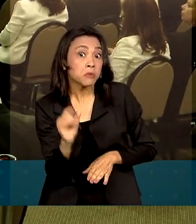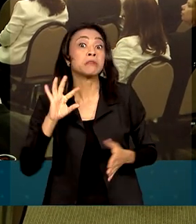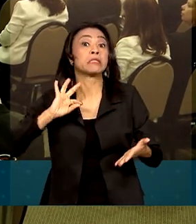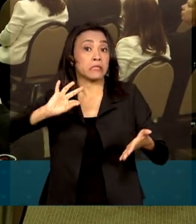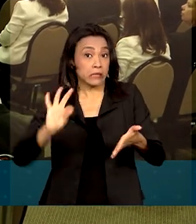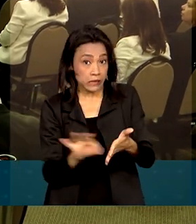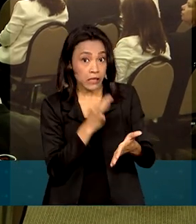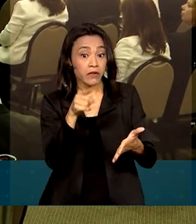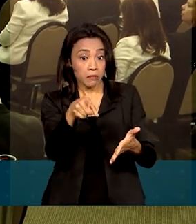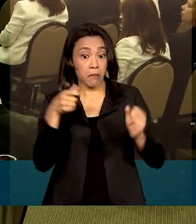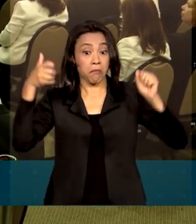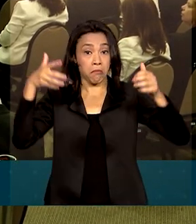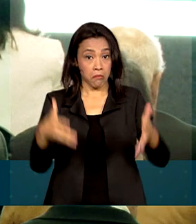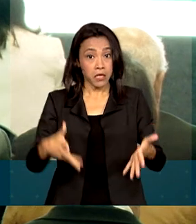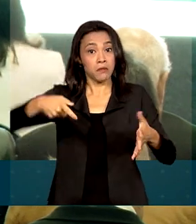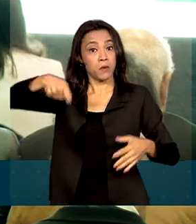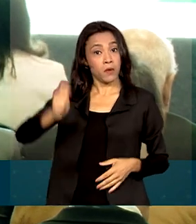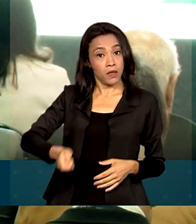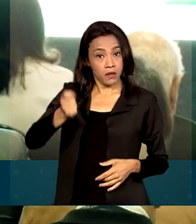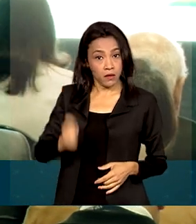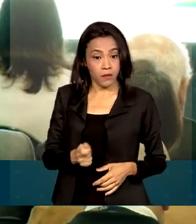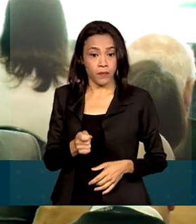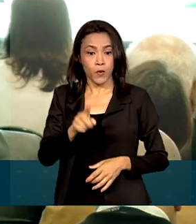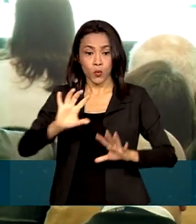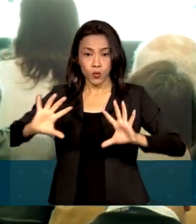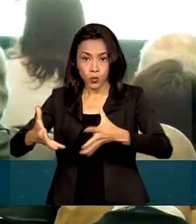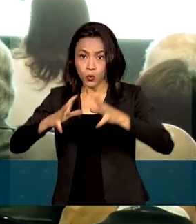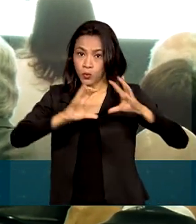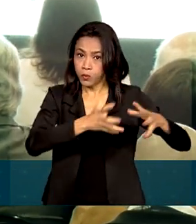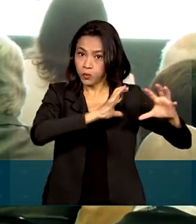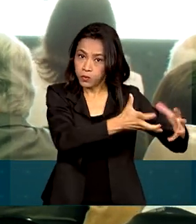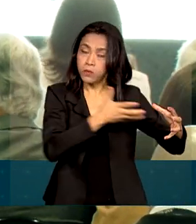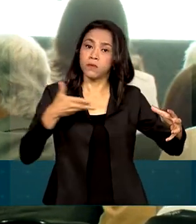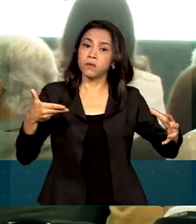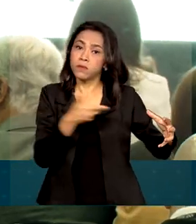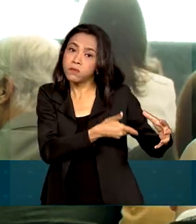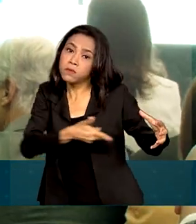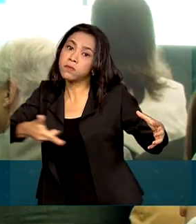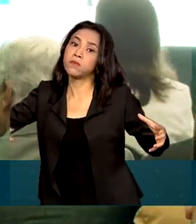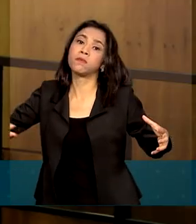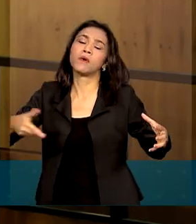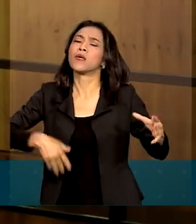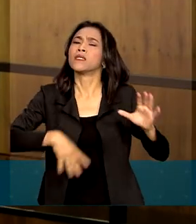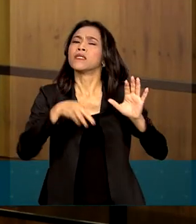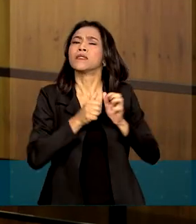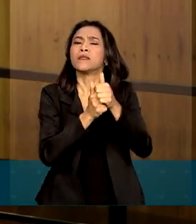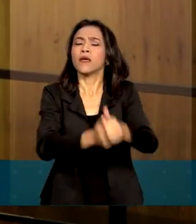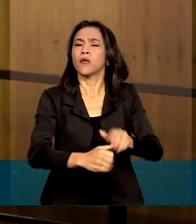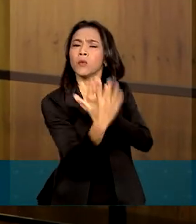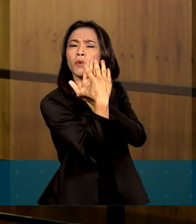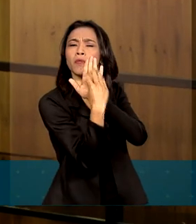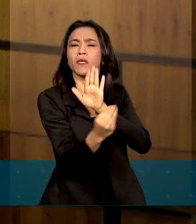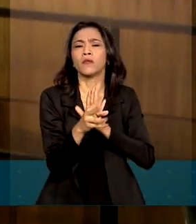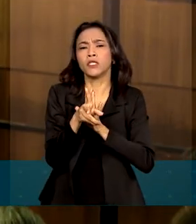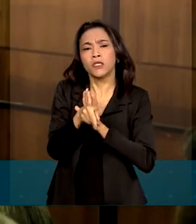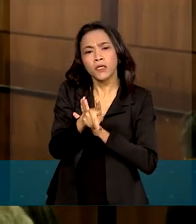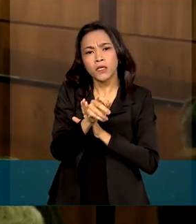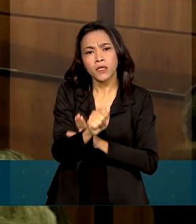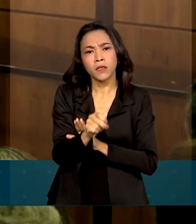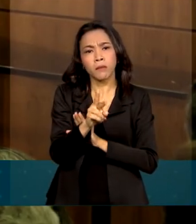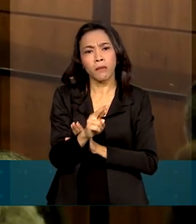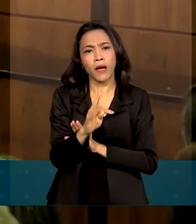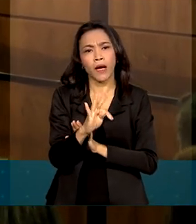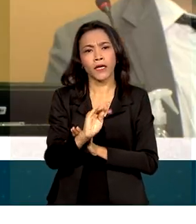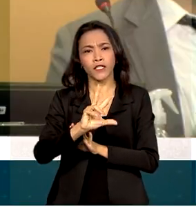participar da rodada de licitação. Os blocos foram leiloados pelo regime de partilha, onde a proposta vencedora é a que